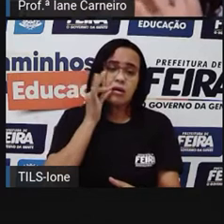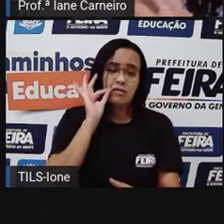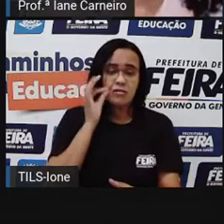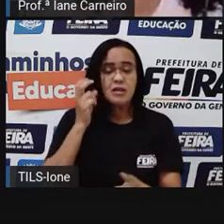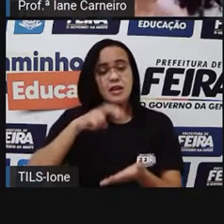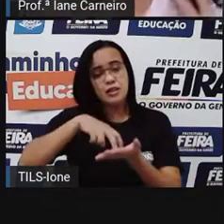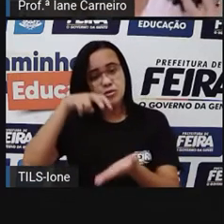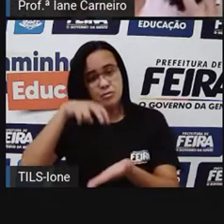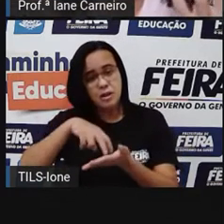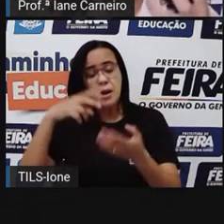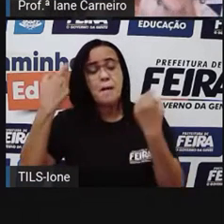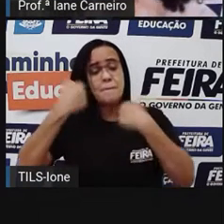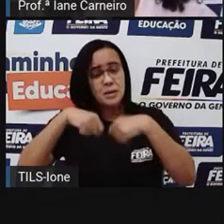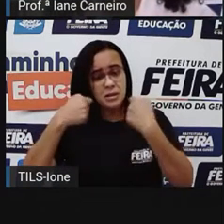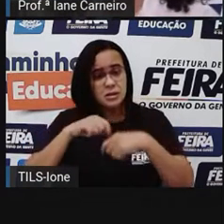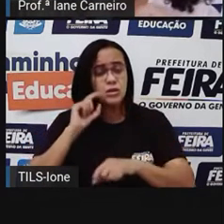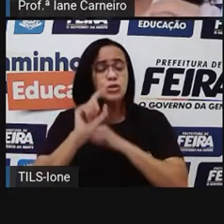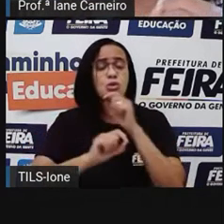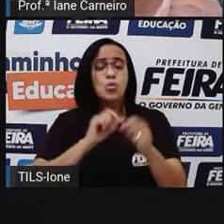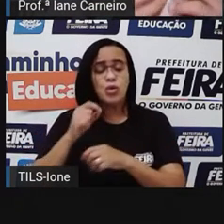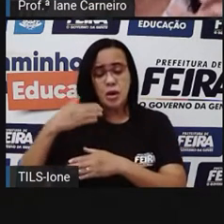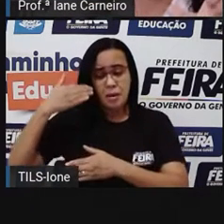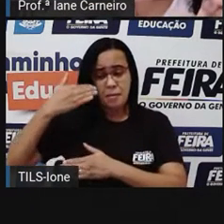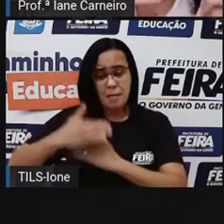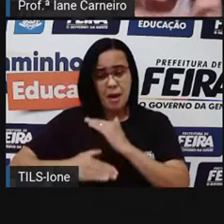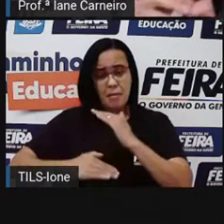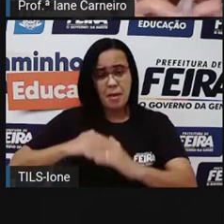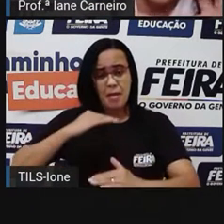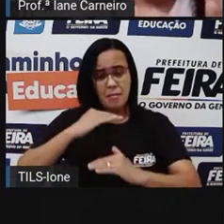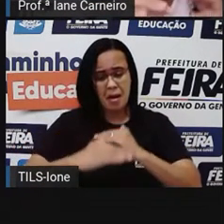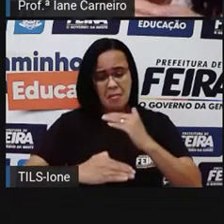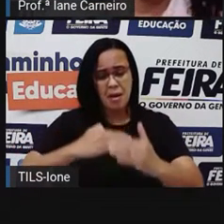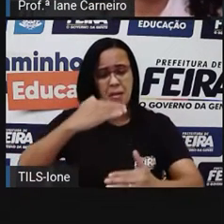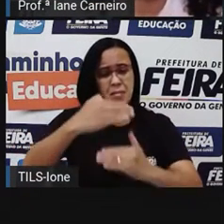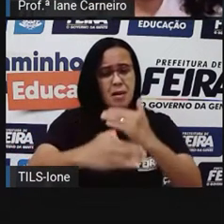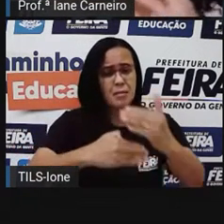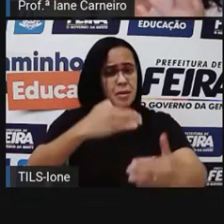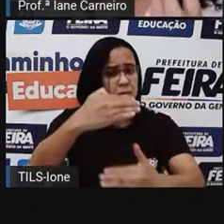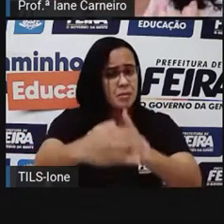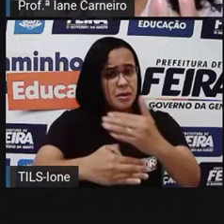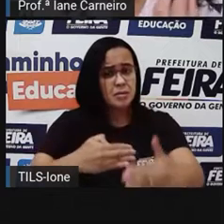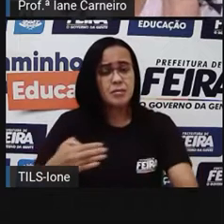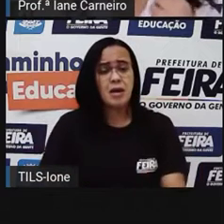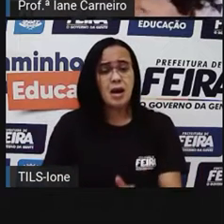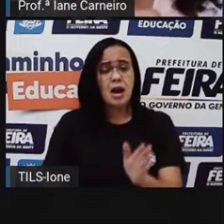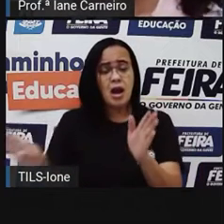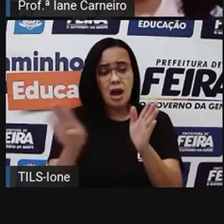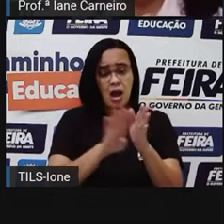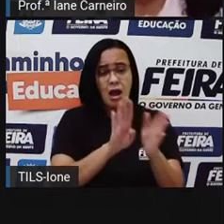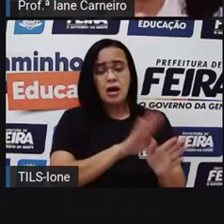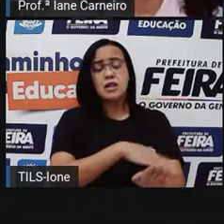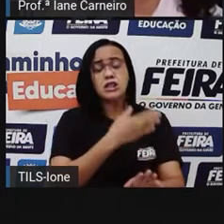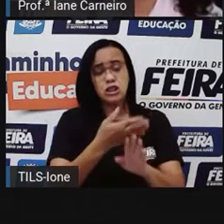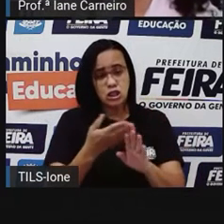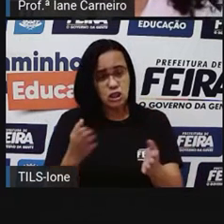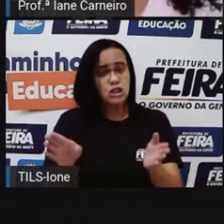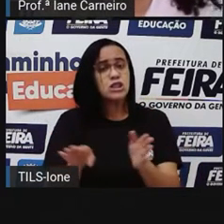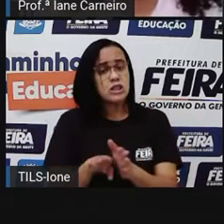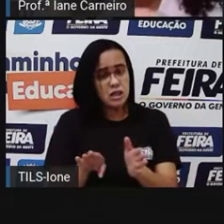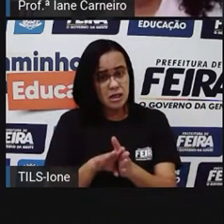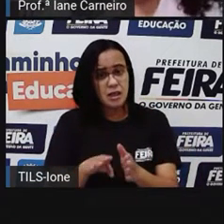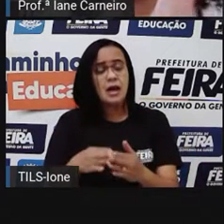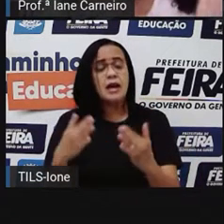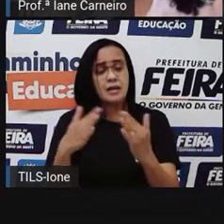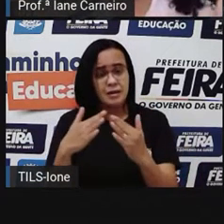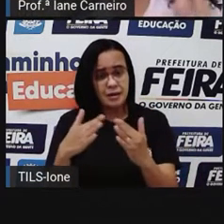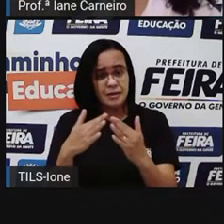Então, precisou de todo um processo até chegar o pó lá, bonitinho, na embalagem para você beber, né? Então,